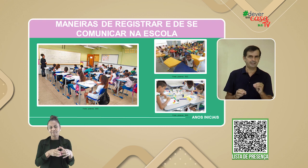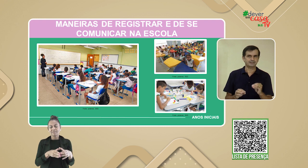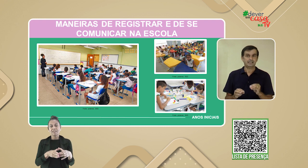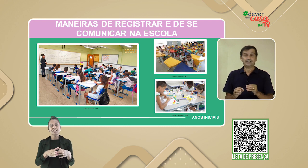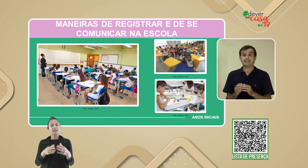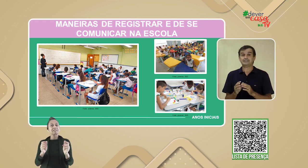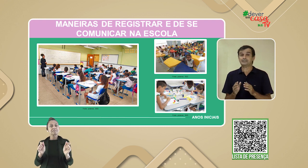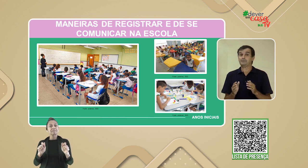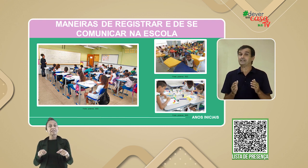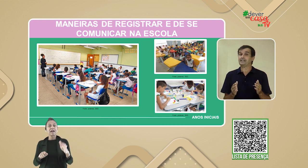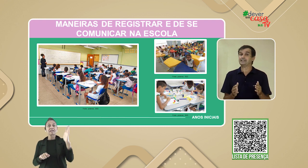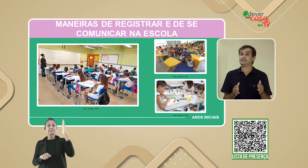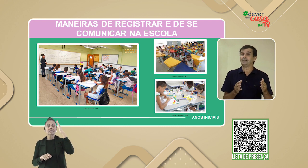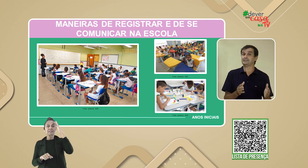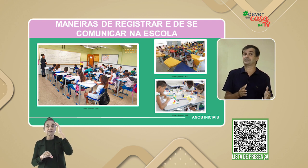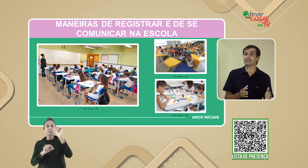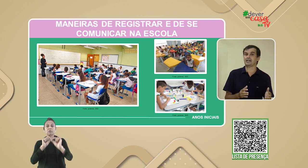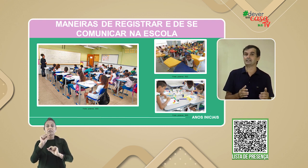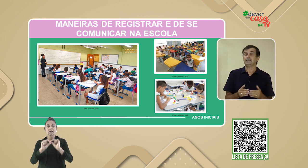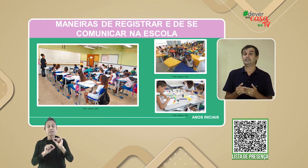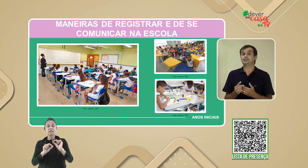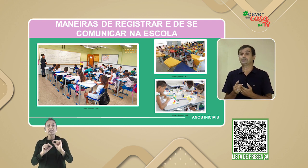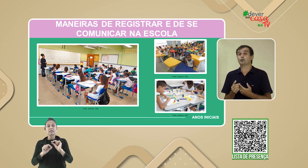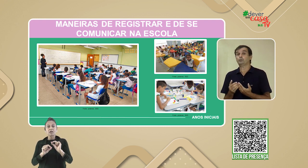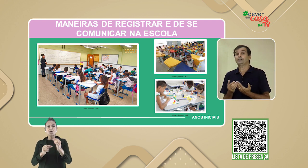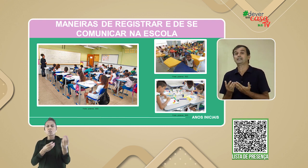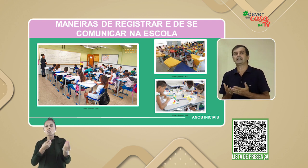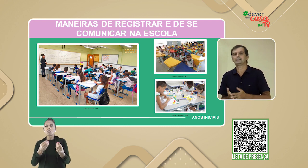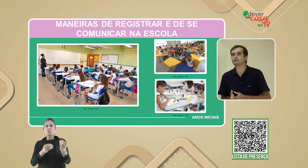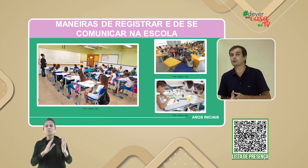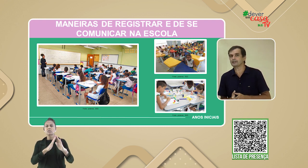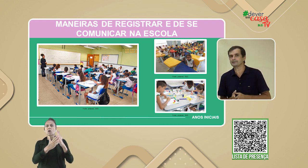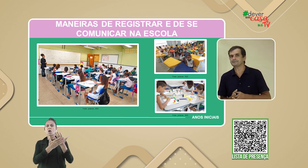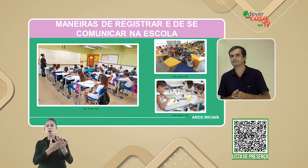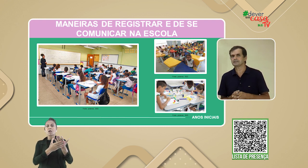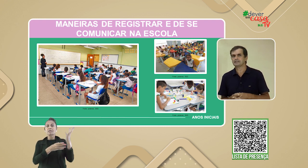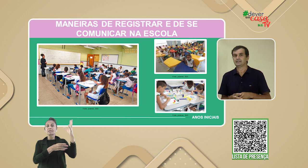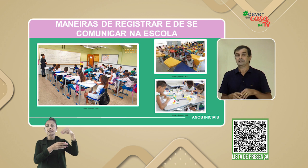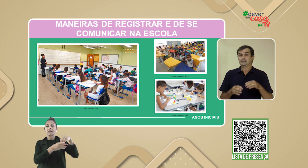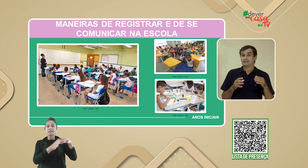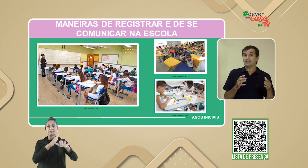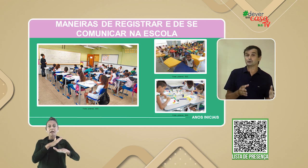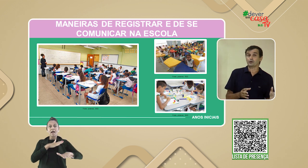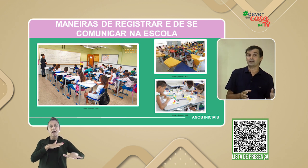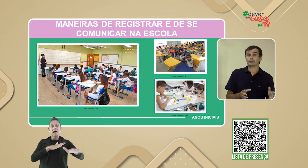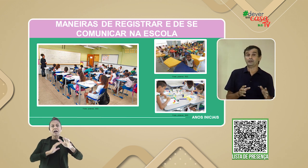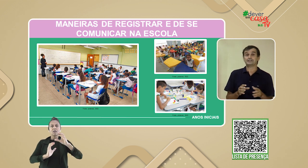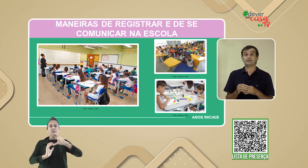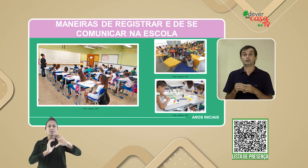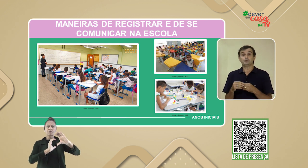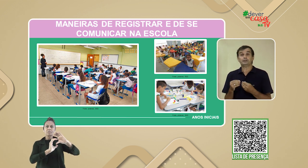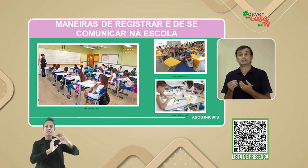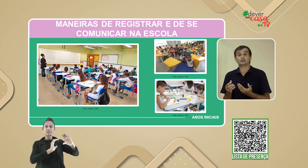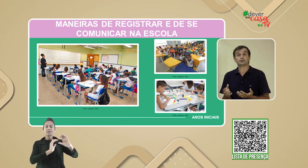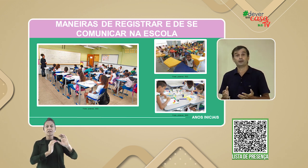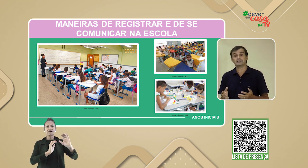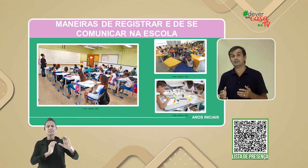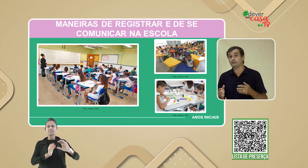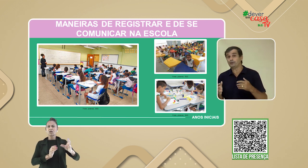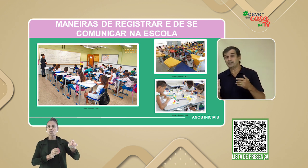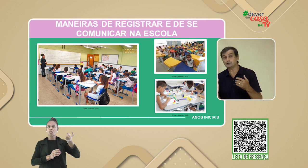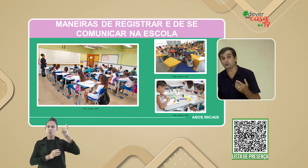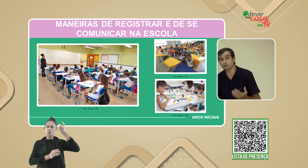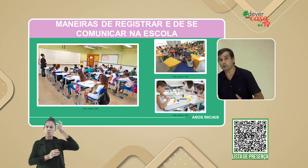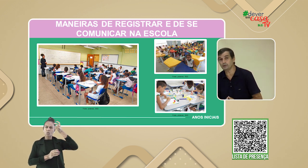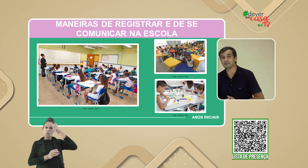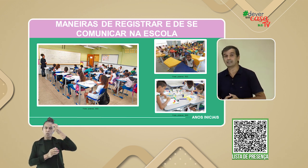perceber que existem maneiras de registrar e de se comunicar na escola. Na escola conhecemos muitas histórias